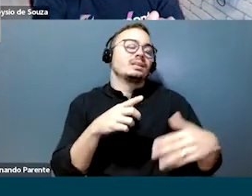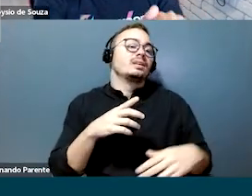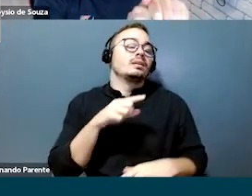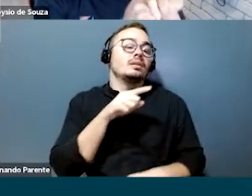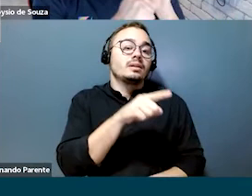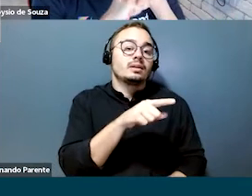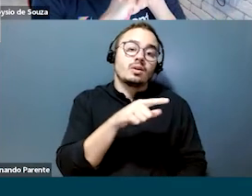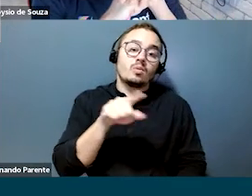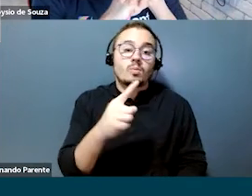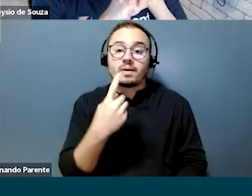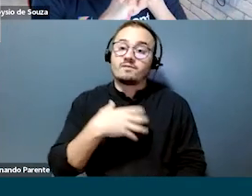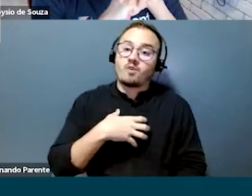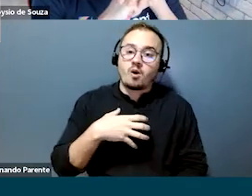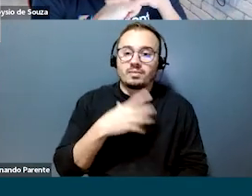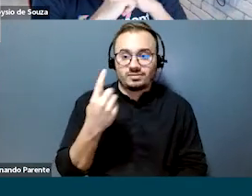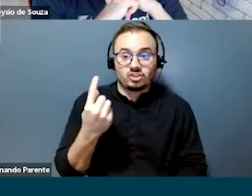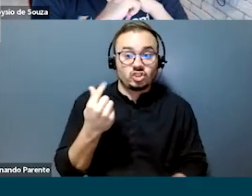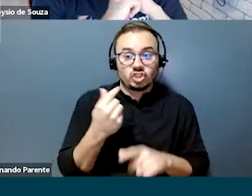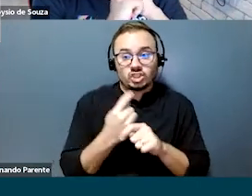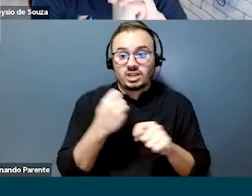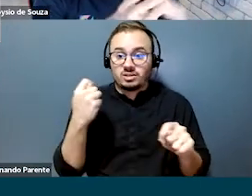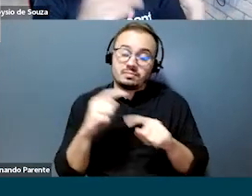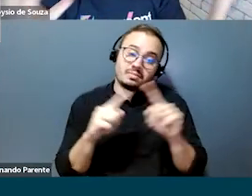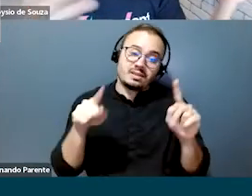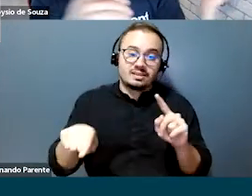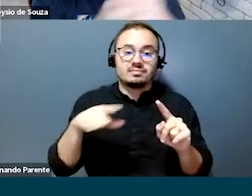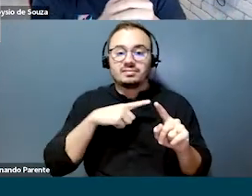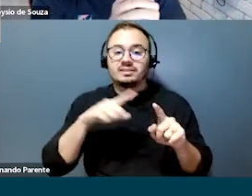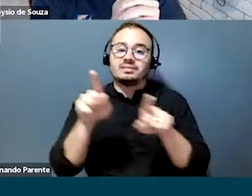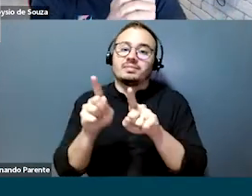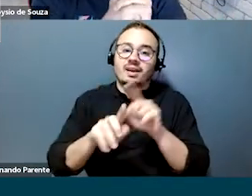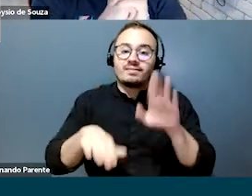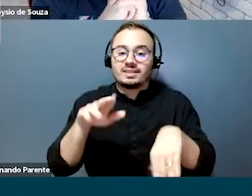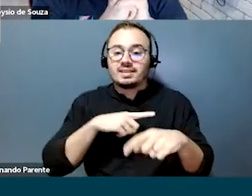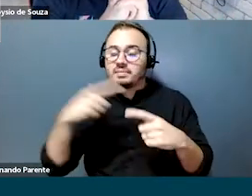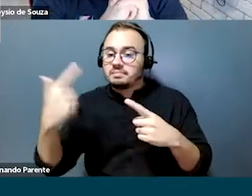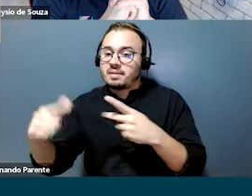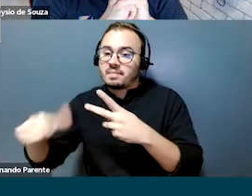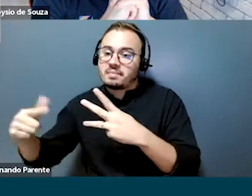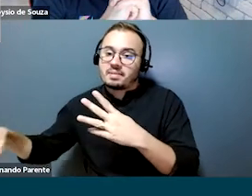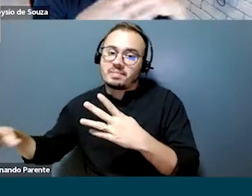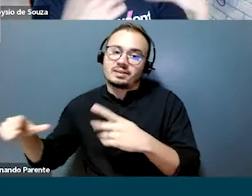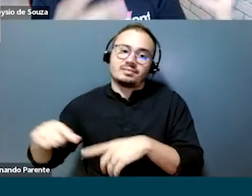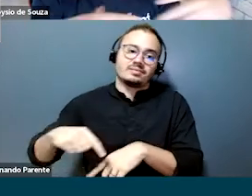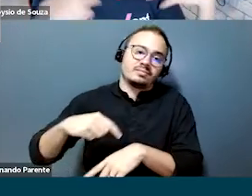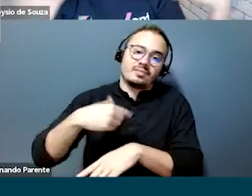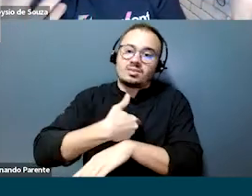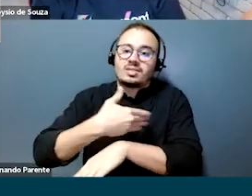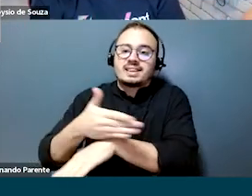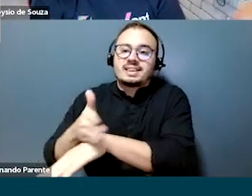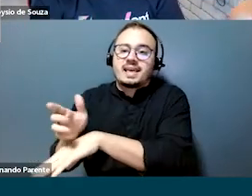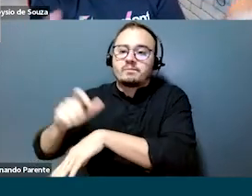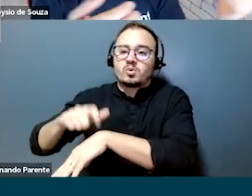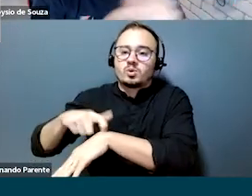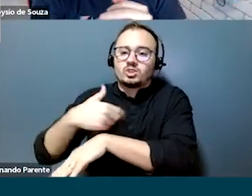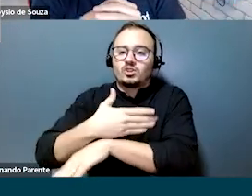formas de sustento das pessoas, mas tem outras e elas compartilham essas formas com outras